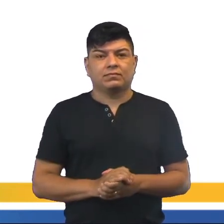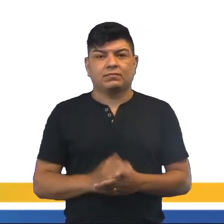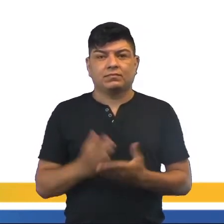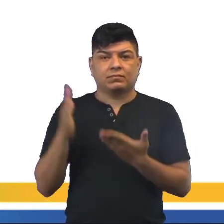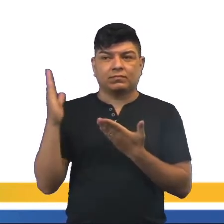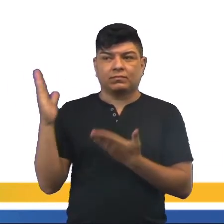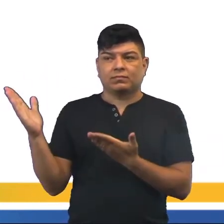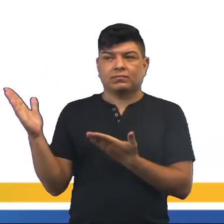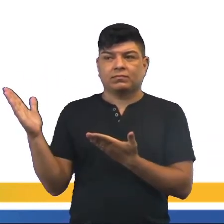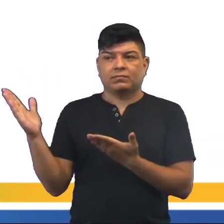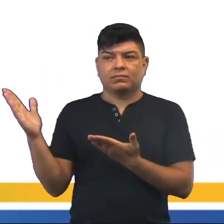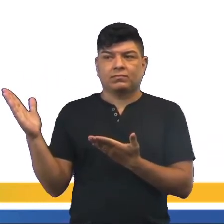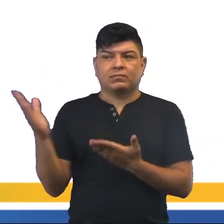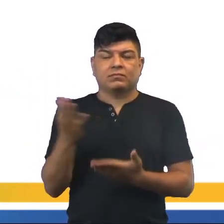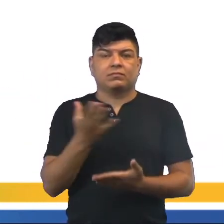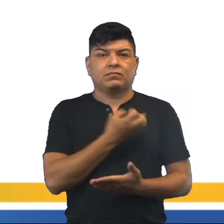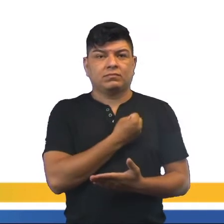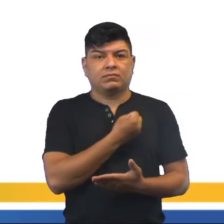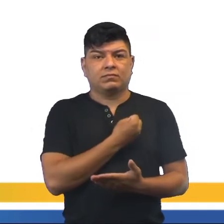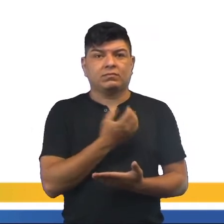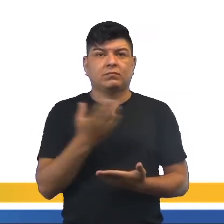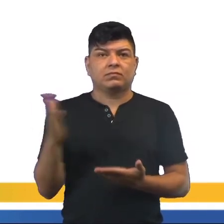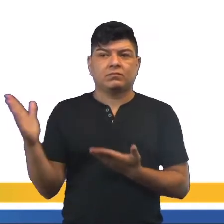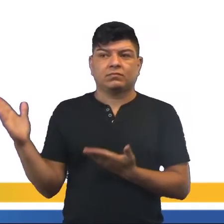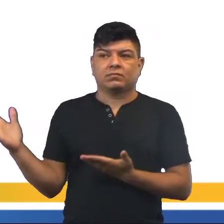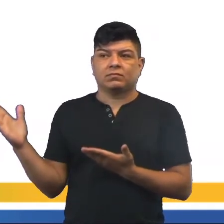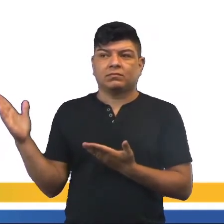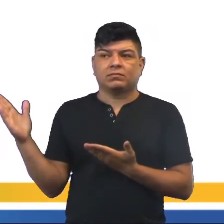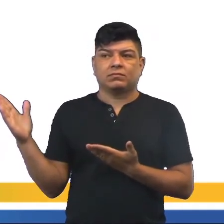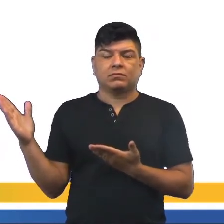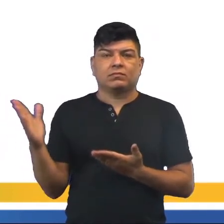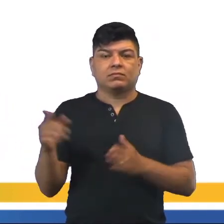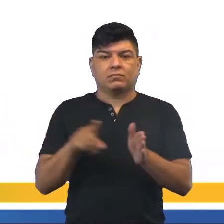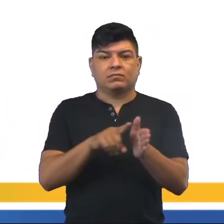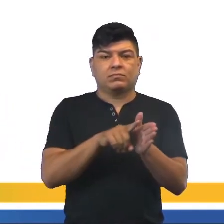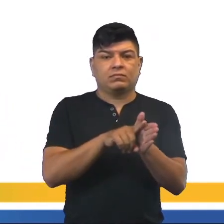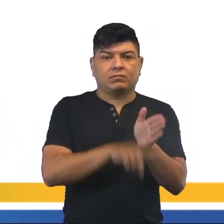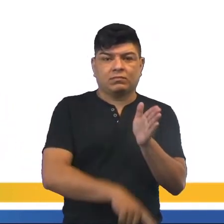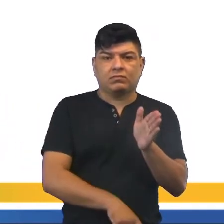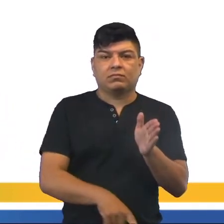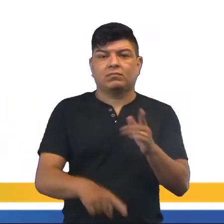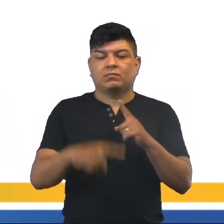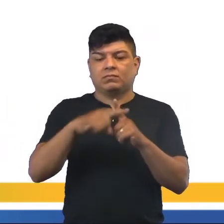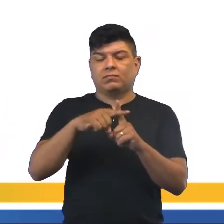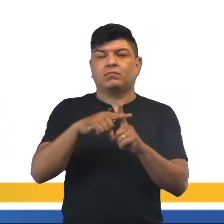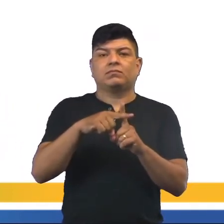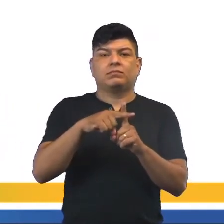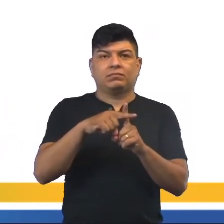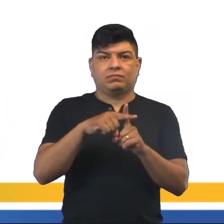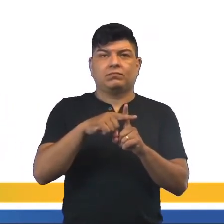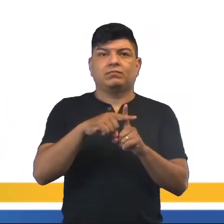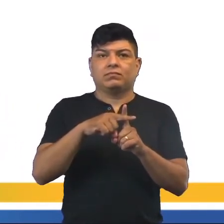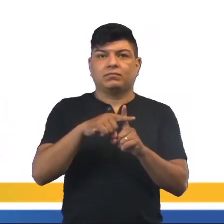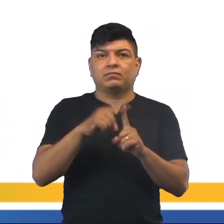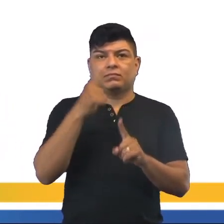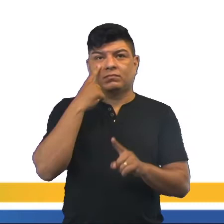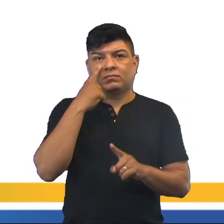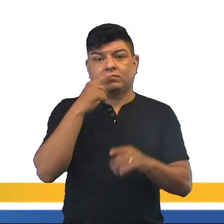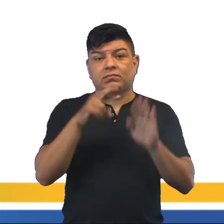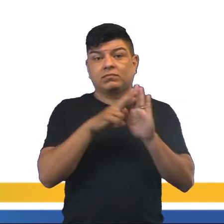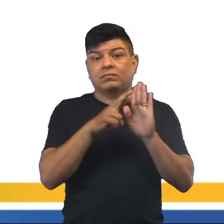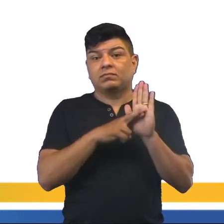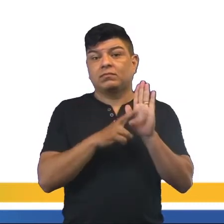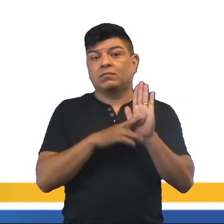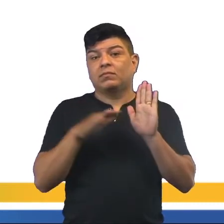uma operação de inteiras, né? Temos aqui um número negativo e um número positivo, né? Que é o diz lá na regrinha